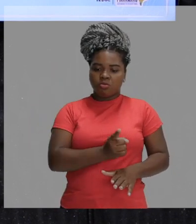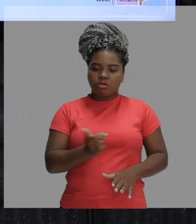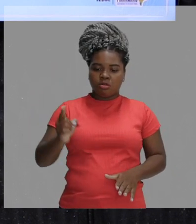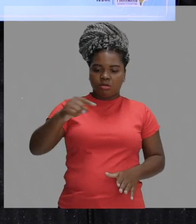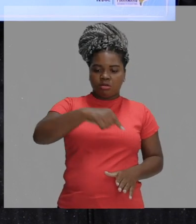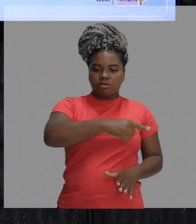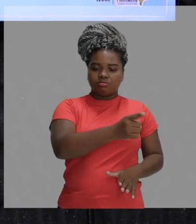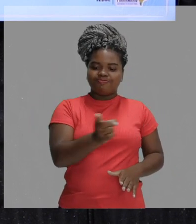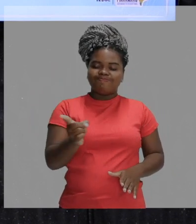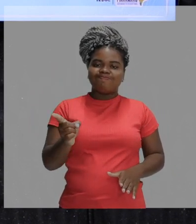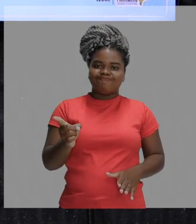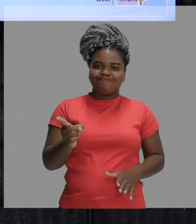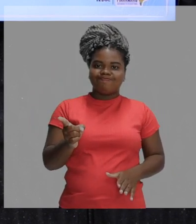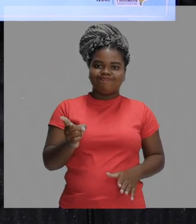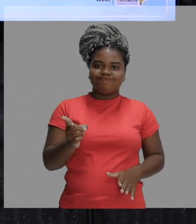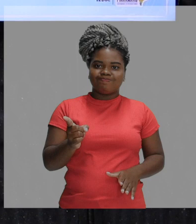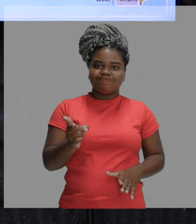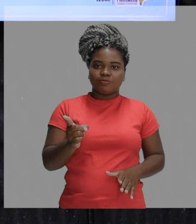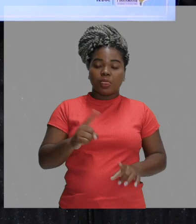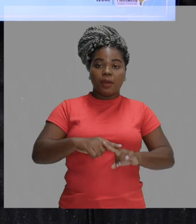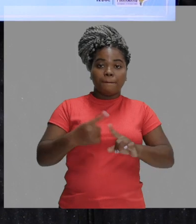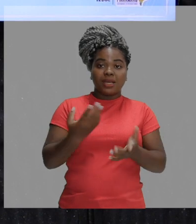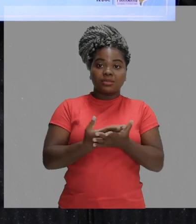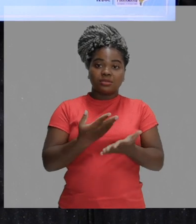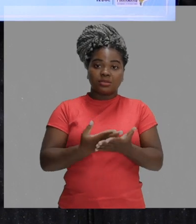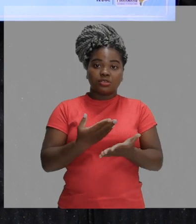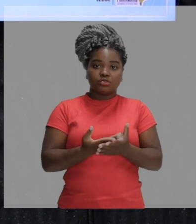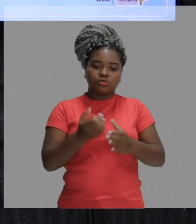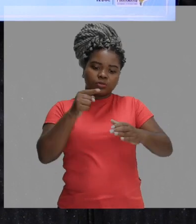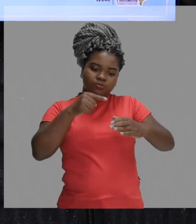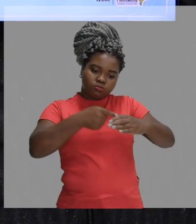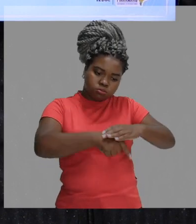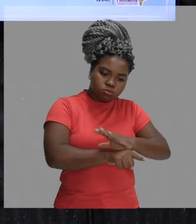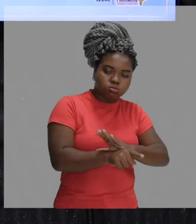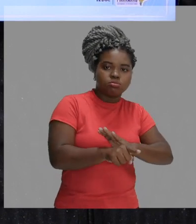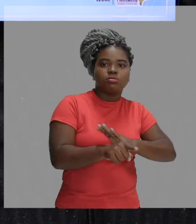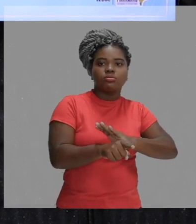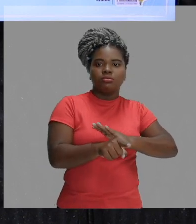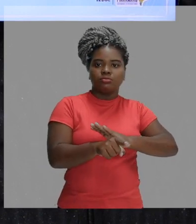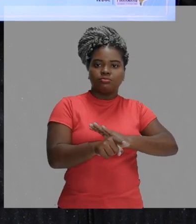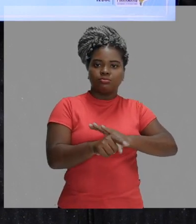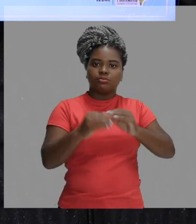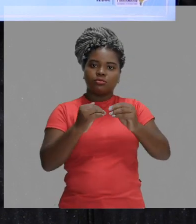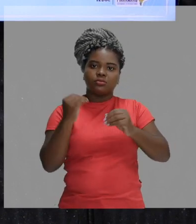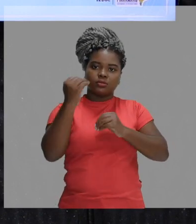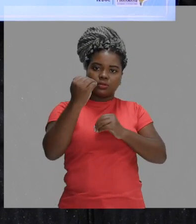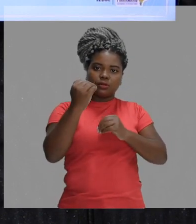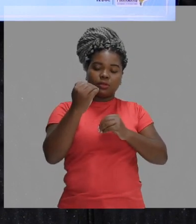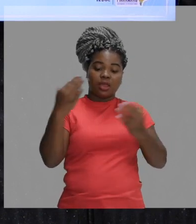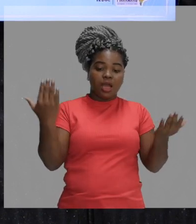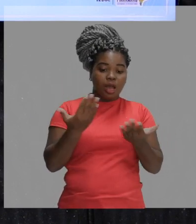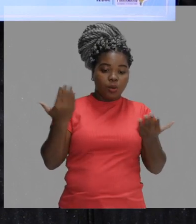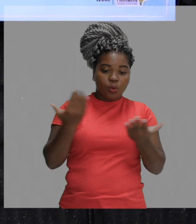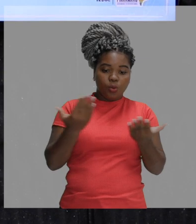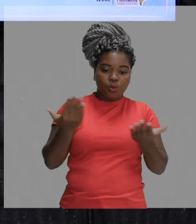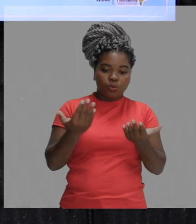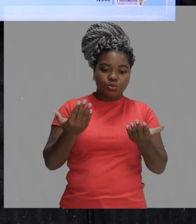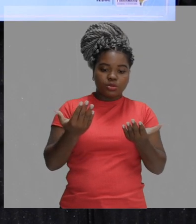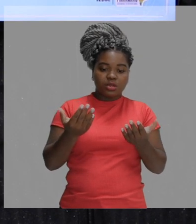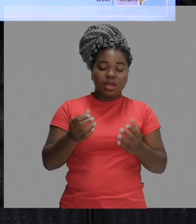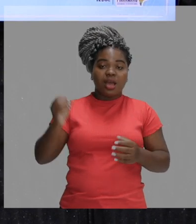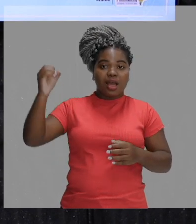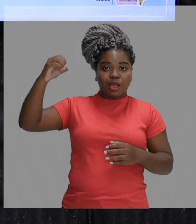modelo clássico. Isso é para estudos superiores. Isso é para outros modelos. Ok? Então,